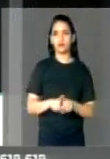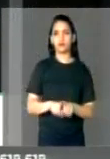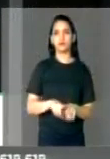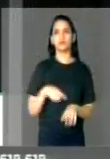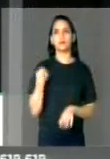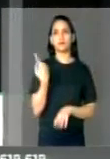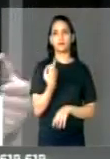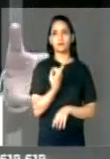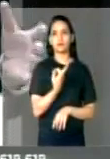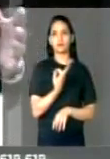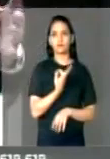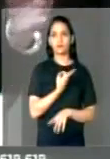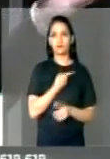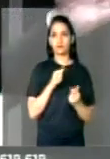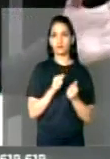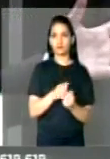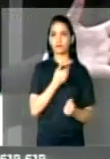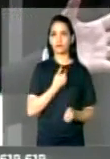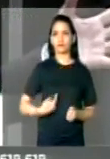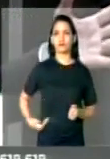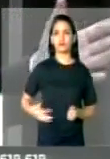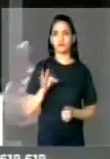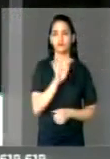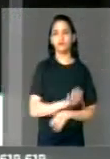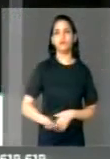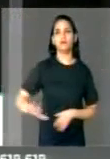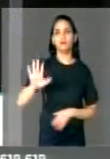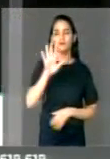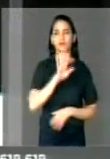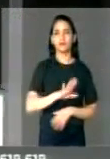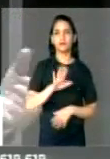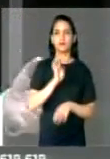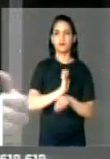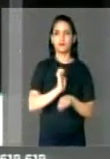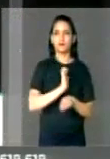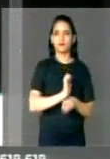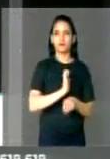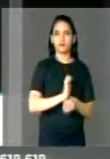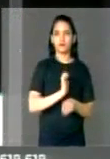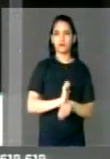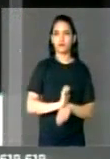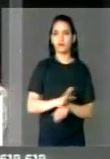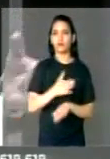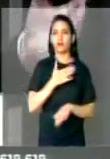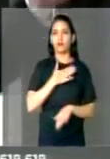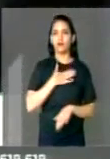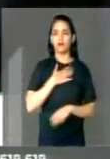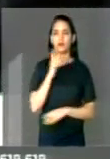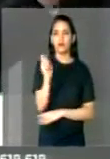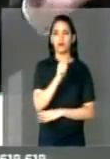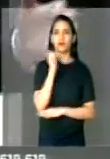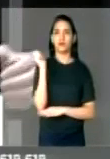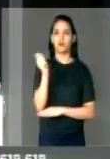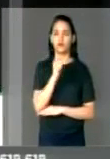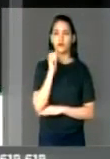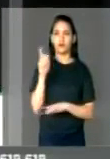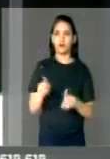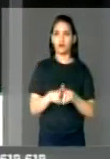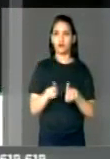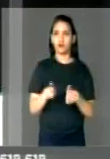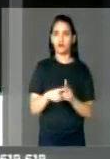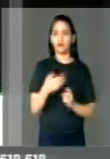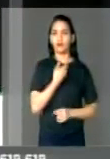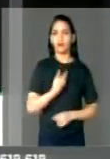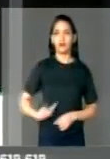governo federal, uma atenção especial aos estados. O meu estado, o Rio Grande do Sul, o nosso governador José Luis